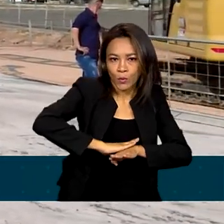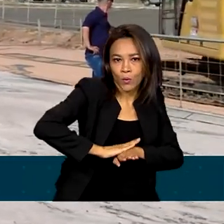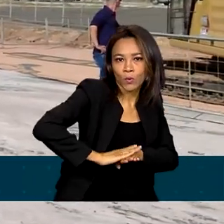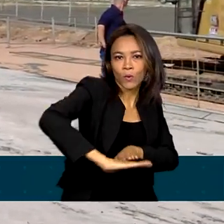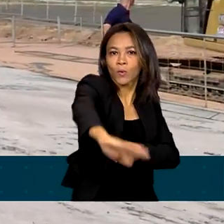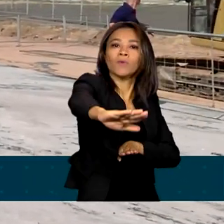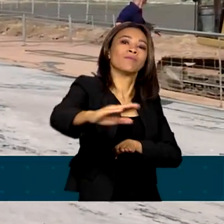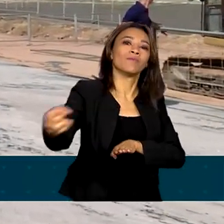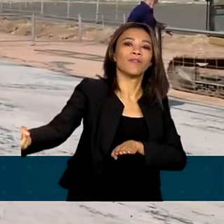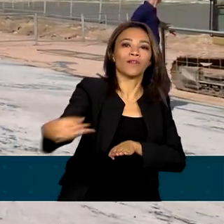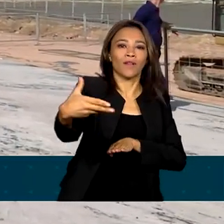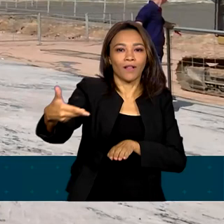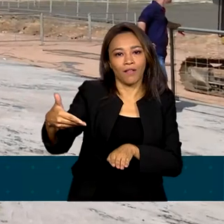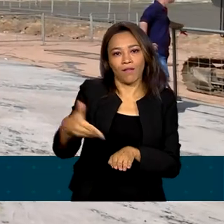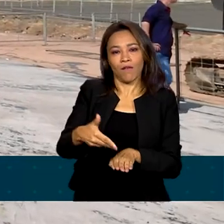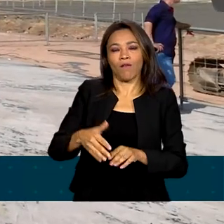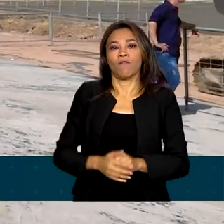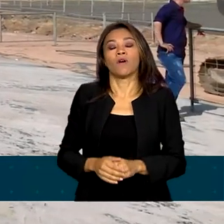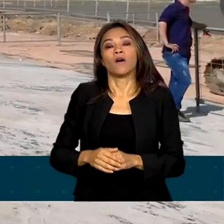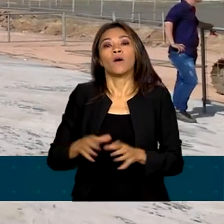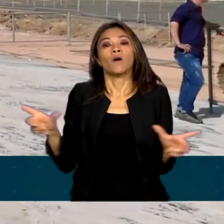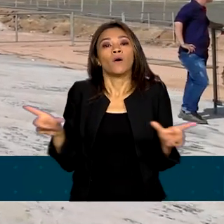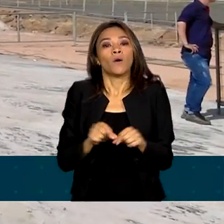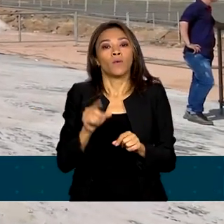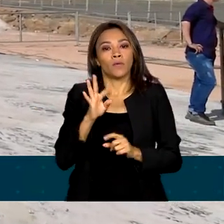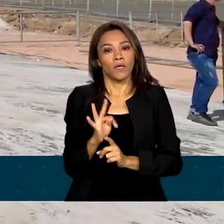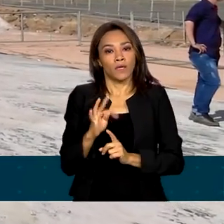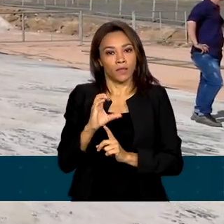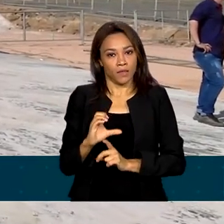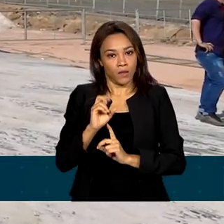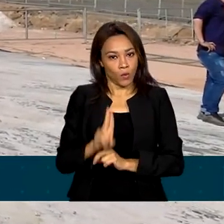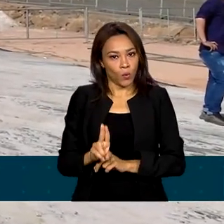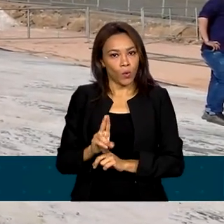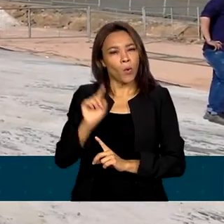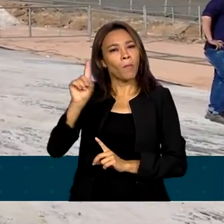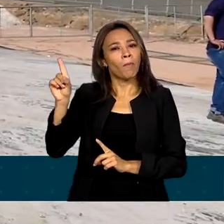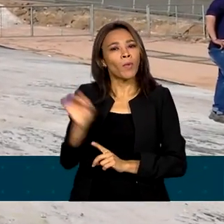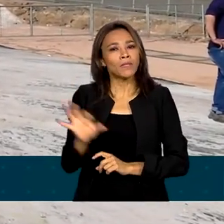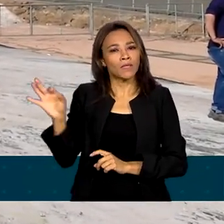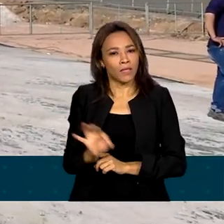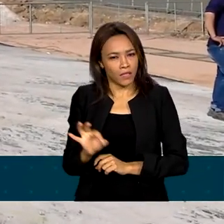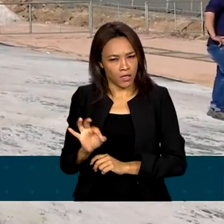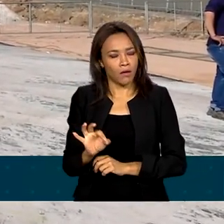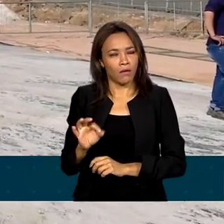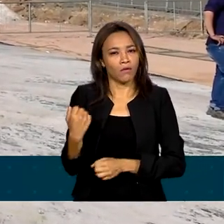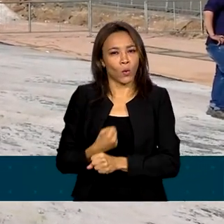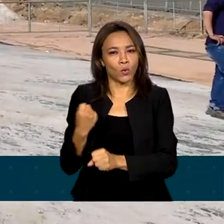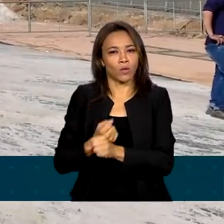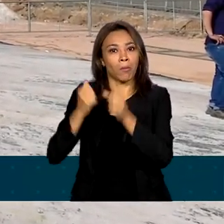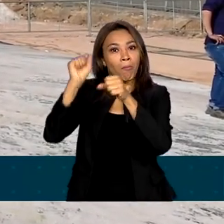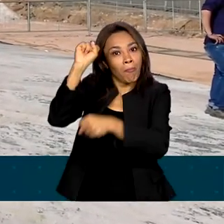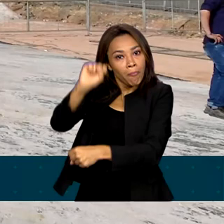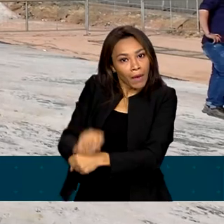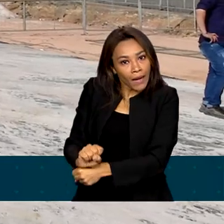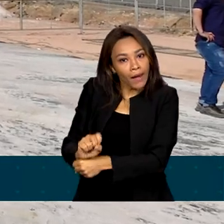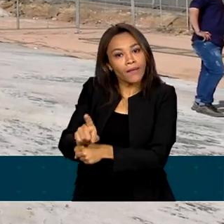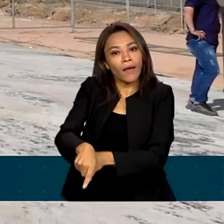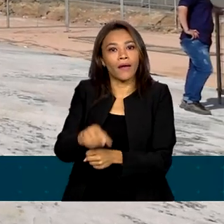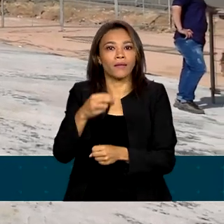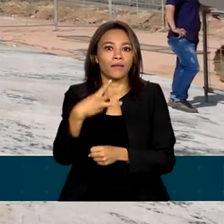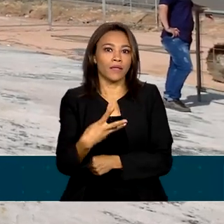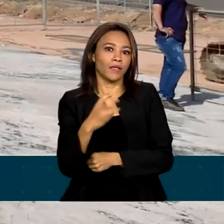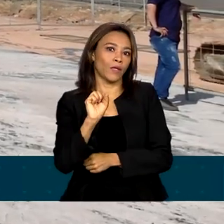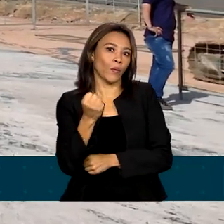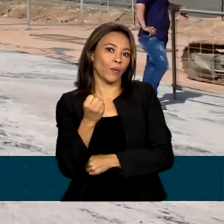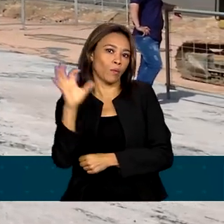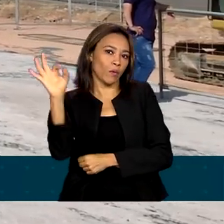rodovia. De acordo com o Tribunal de Contas da União, o percentual de obras federais paralisadas é de 38%. São